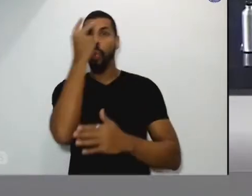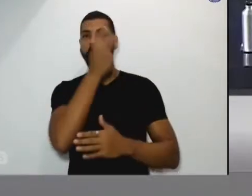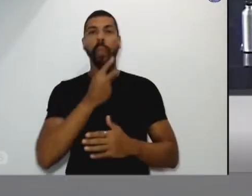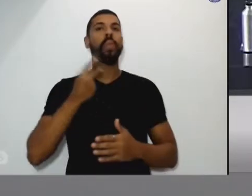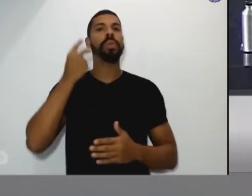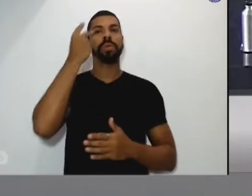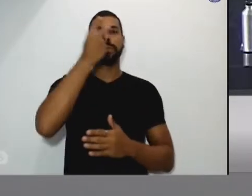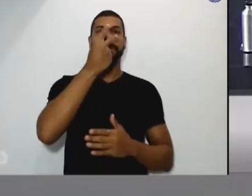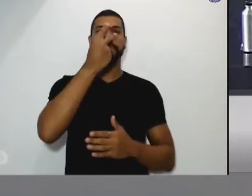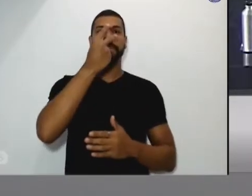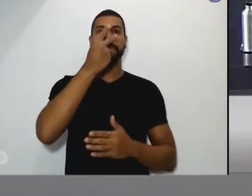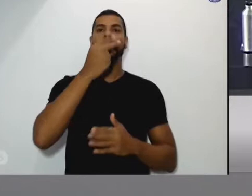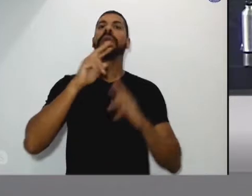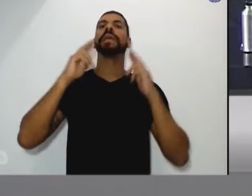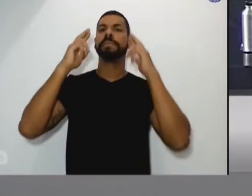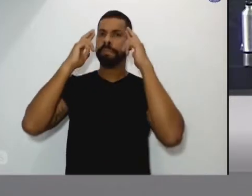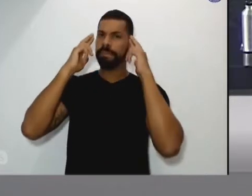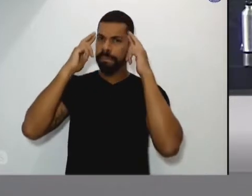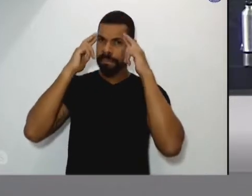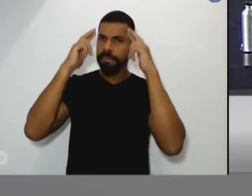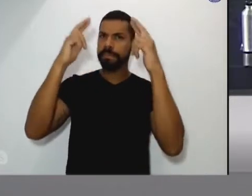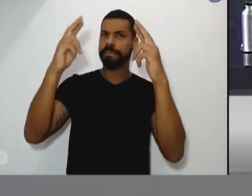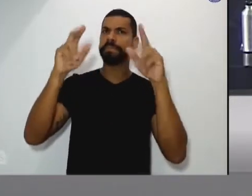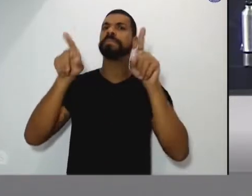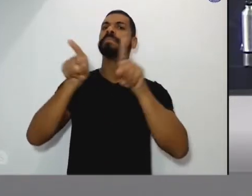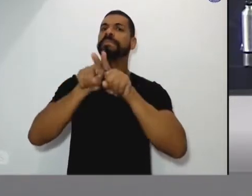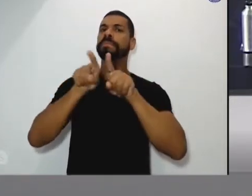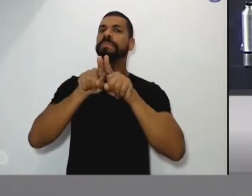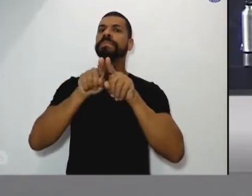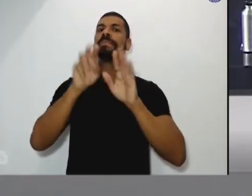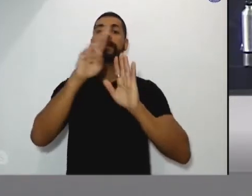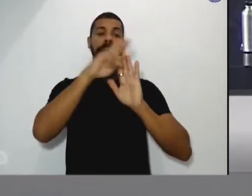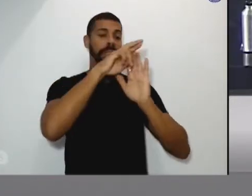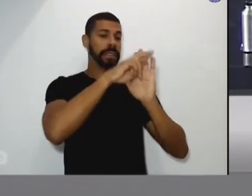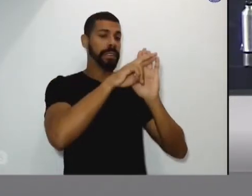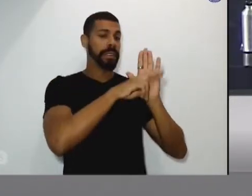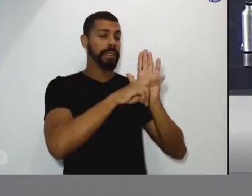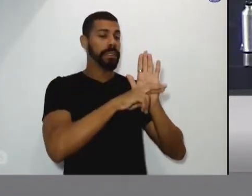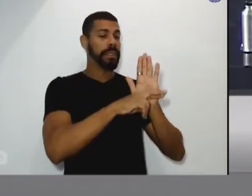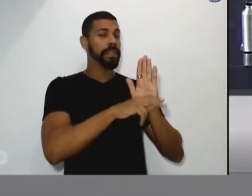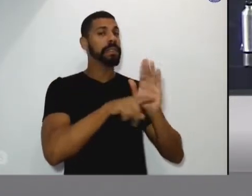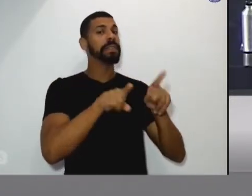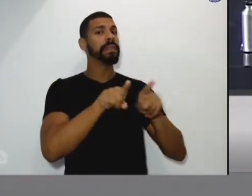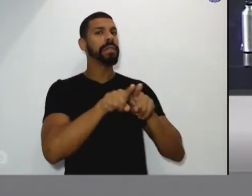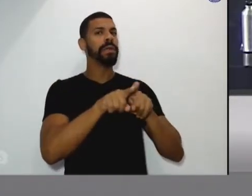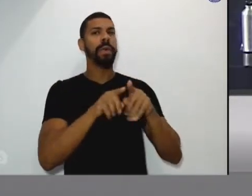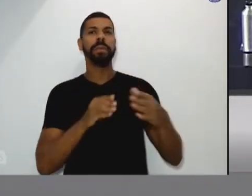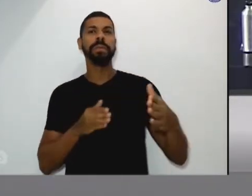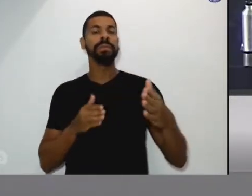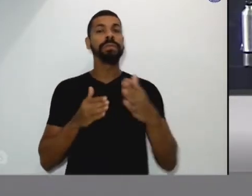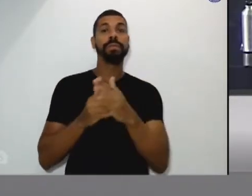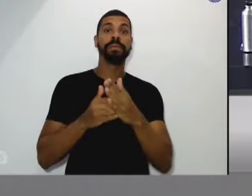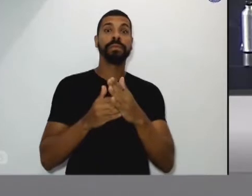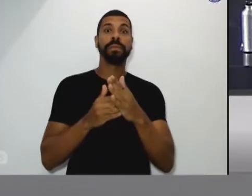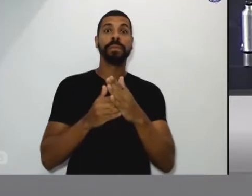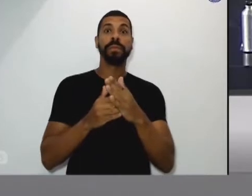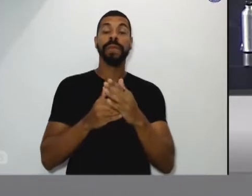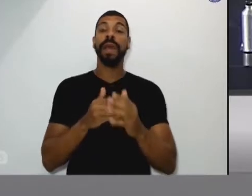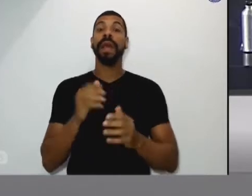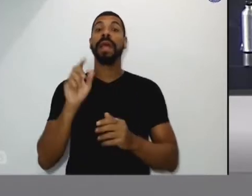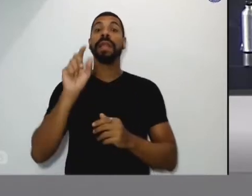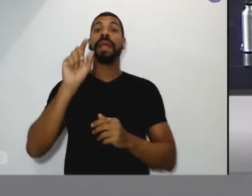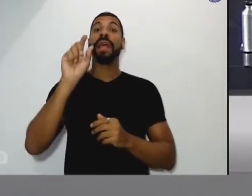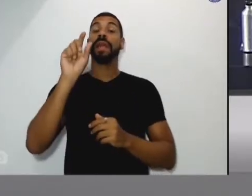Respeitando o dispositivo constante do regimento interno, iremos até, no máximo, às 20 horas e 30 minutos.